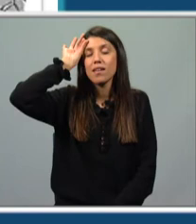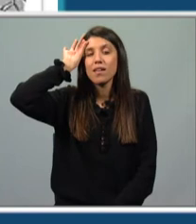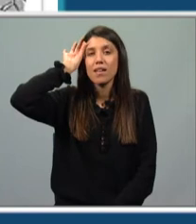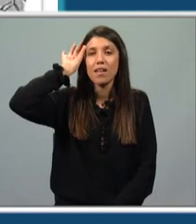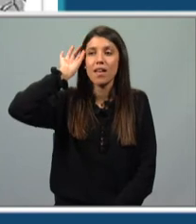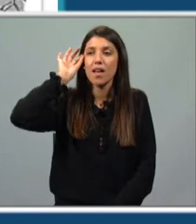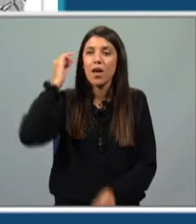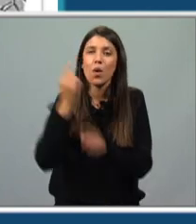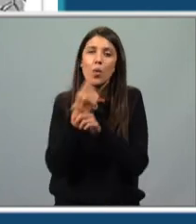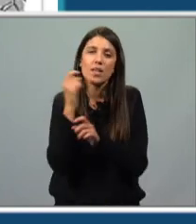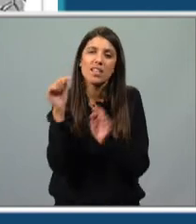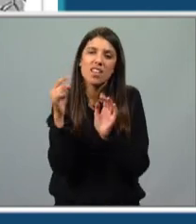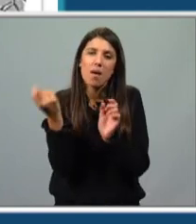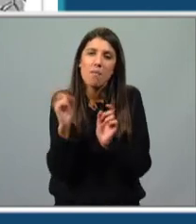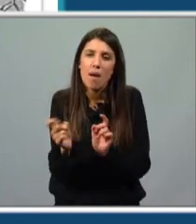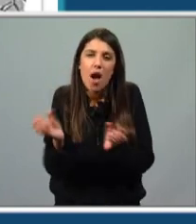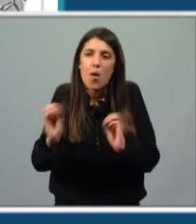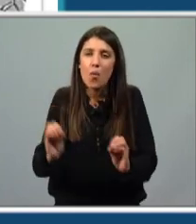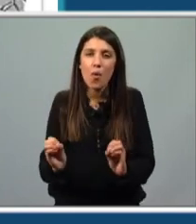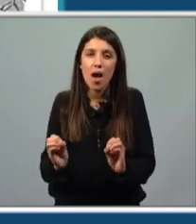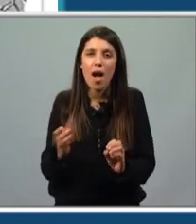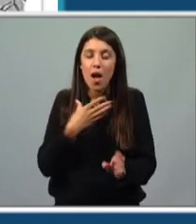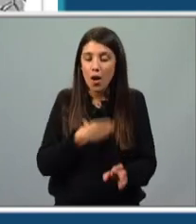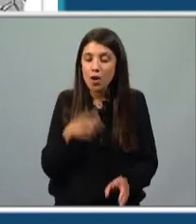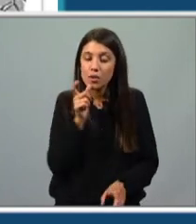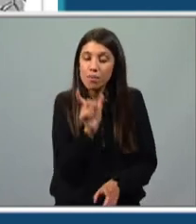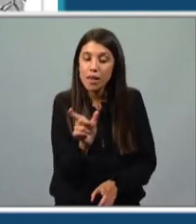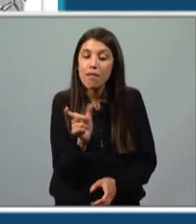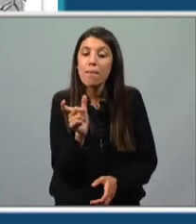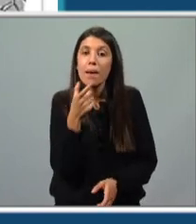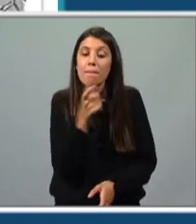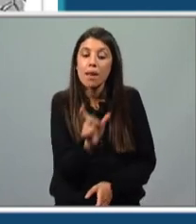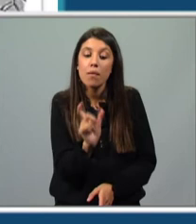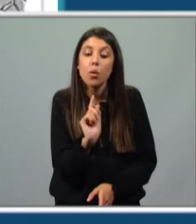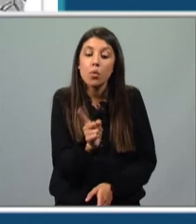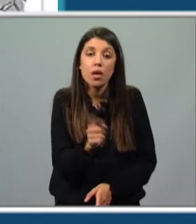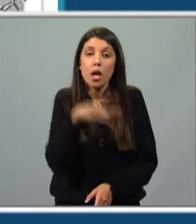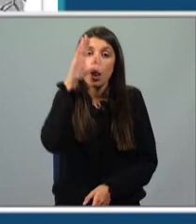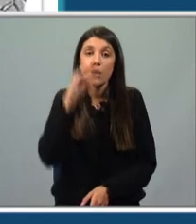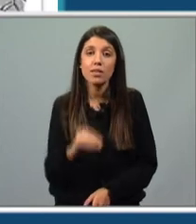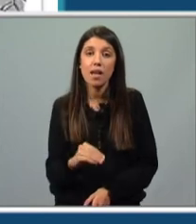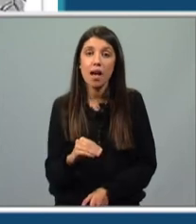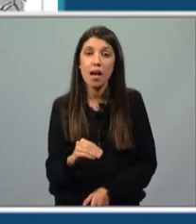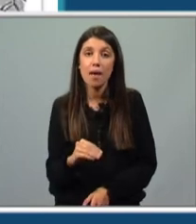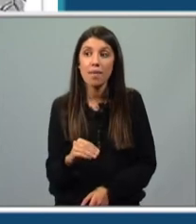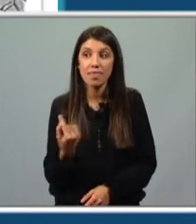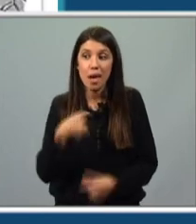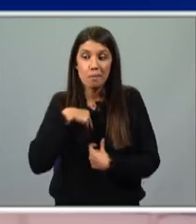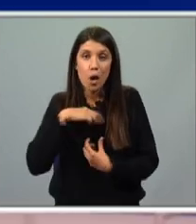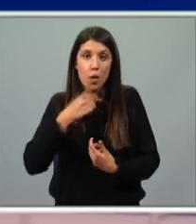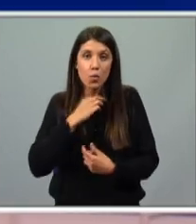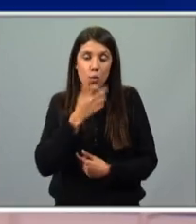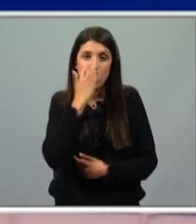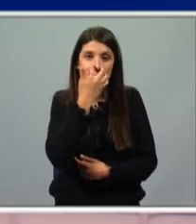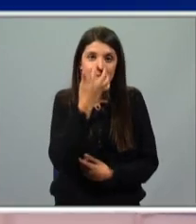maldade. Gostam de pensar em palavras sem saber exatamente a que se referem, como árvore, como João, embora tenham essa curiosidade. Aliás,